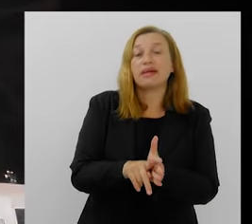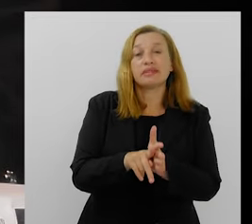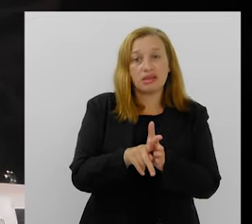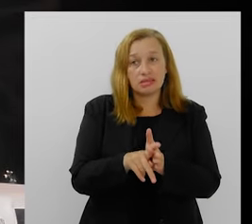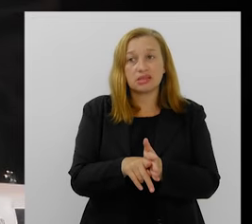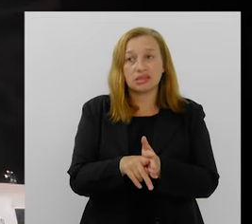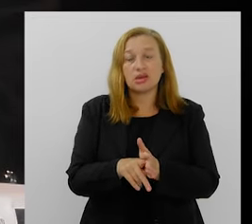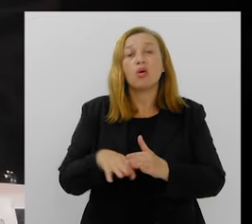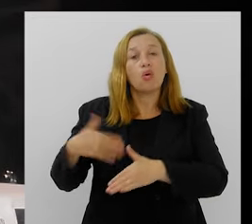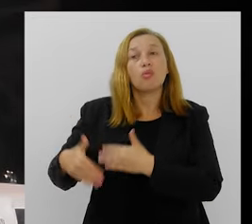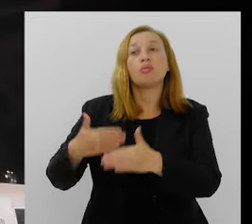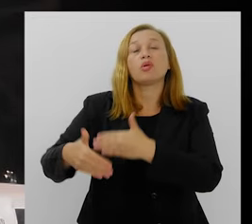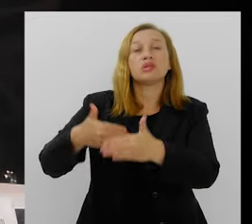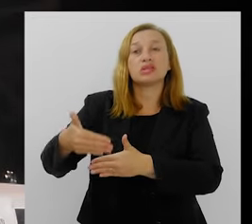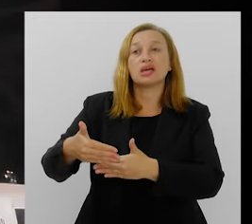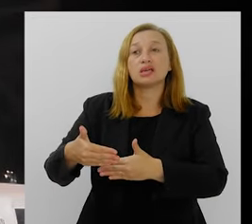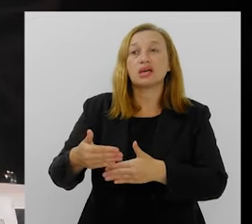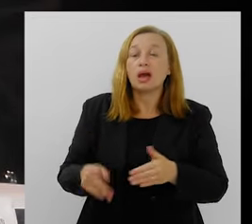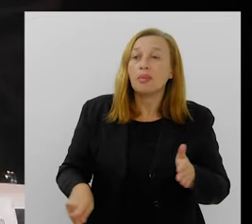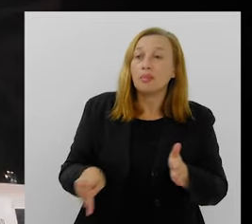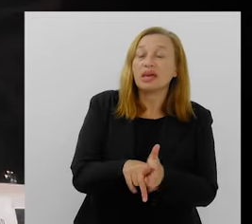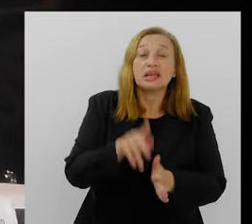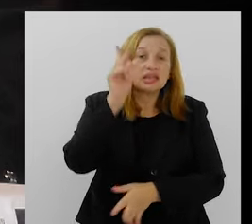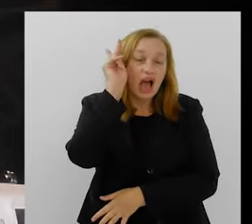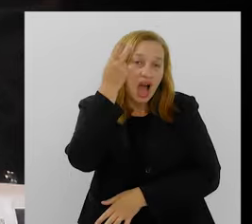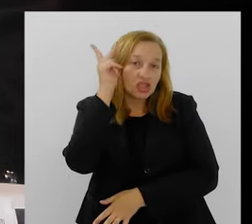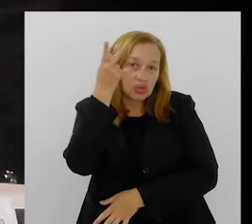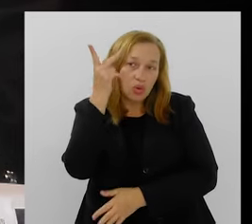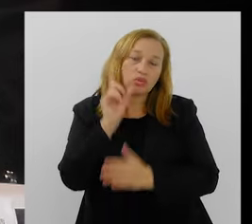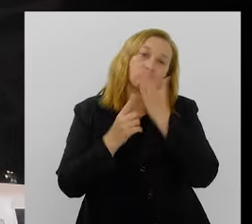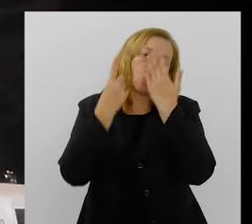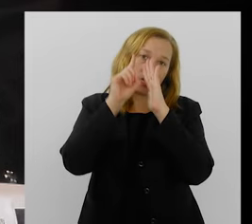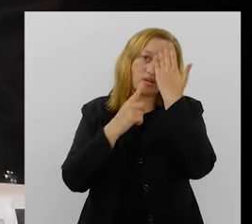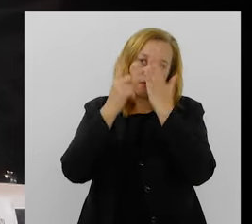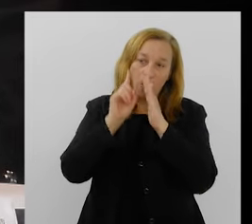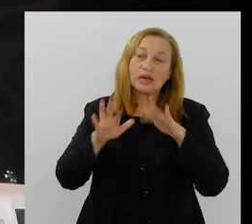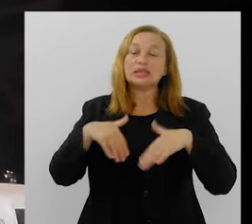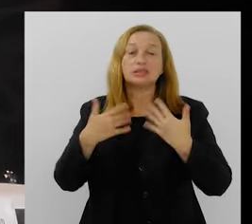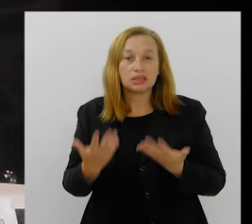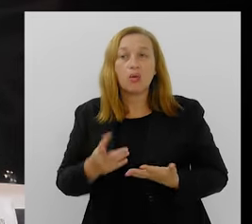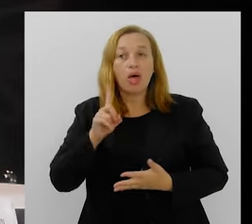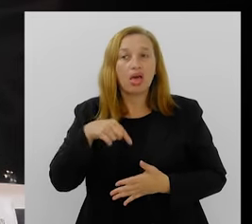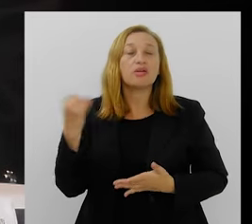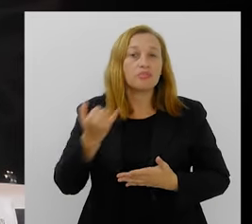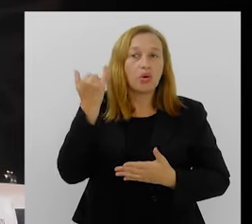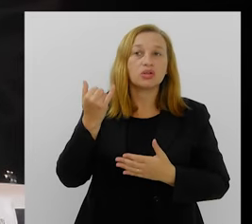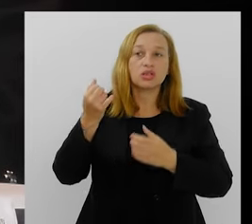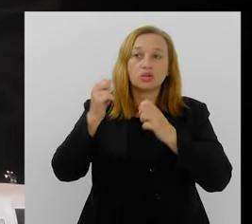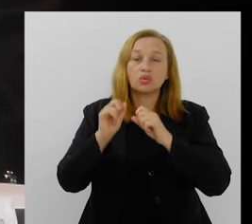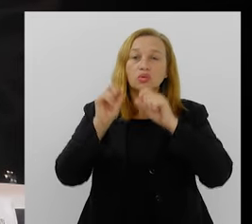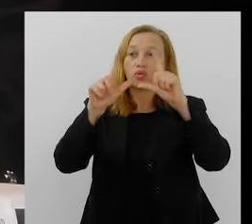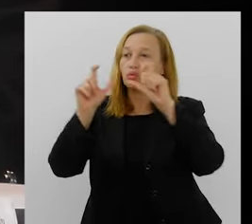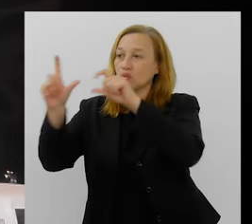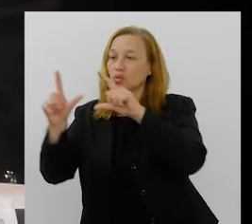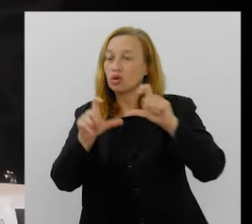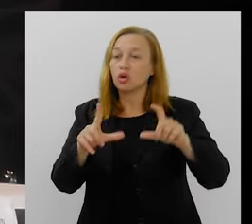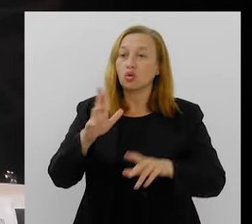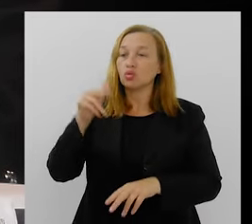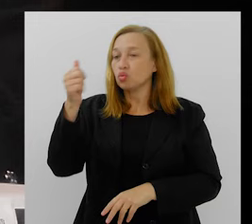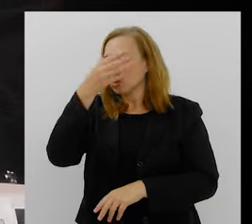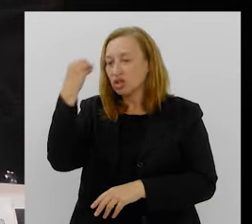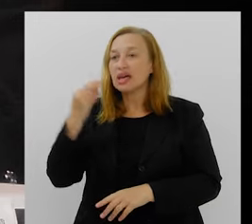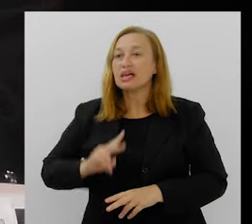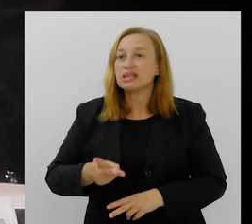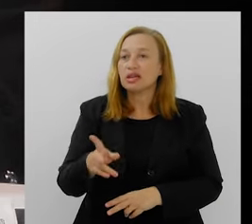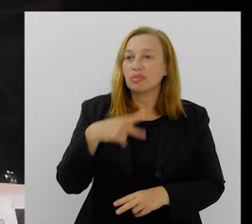parte do processo, fazem parte da história do Carnaval. Então, isso é importante, nunca esquecer. Eu sempre